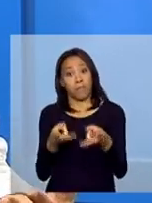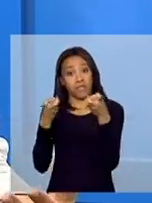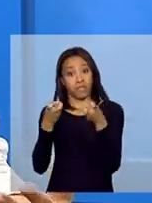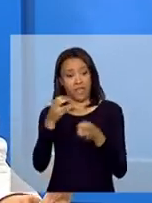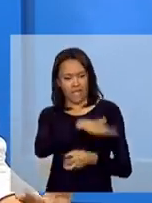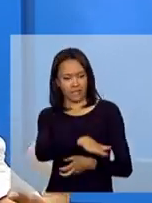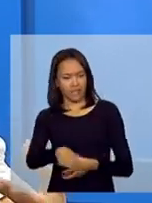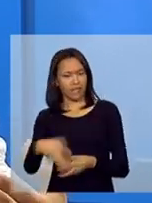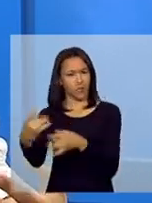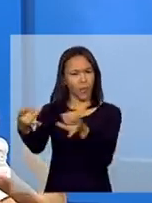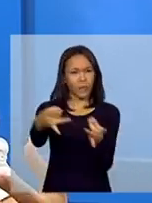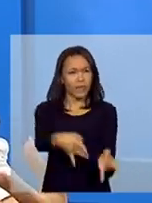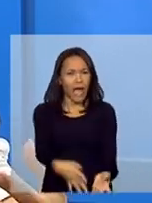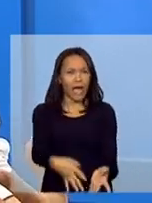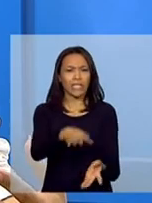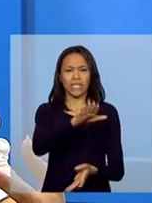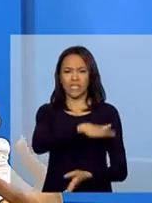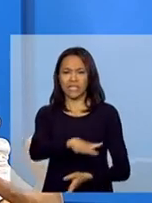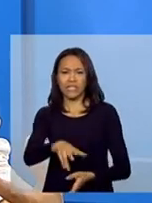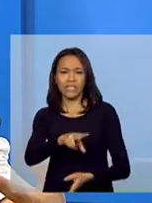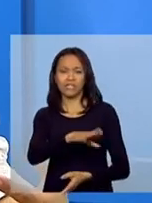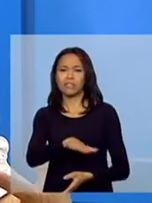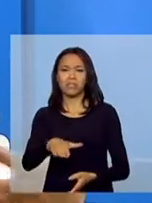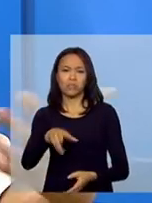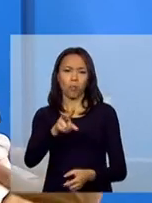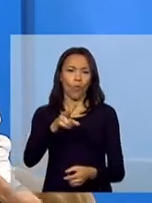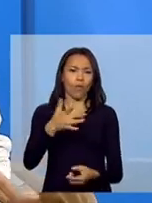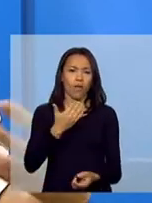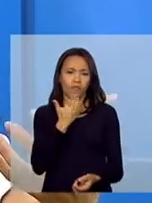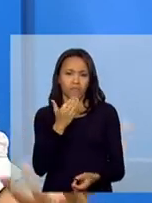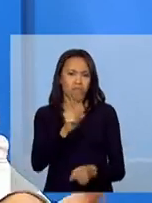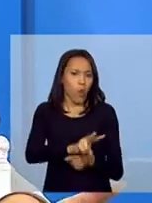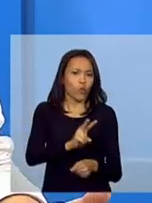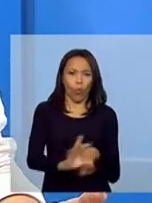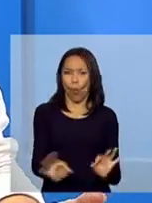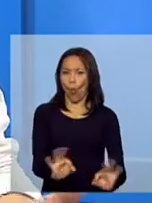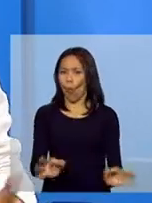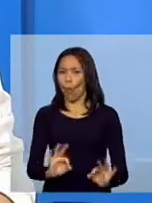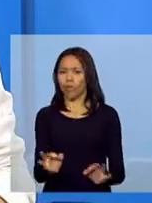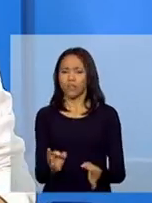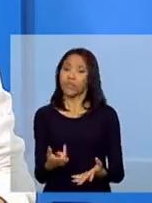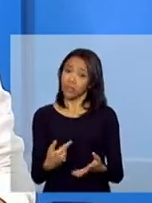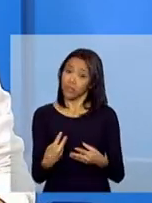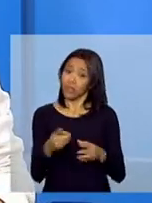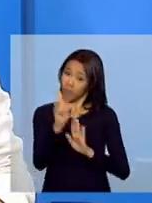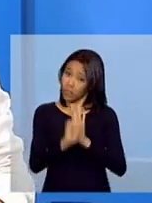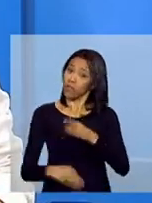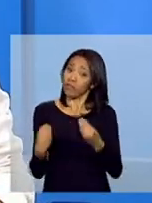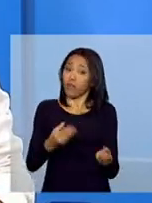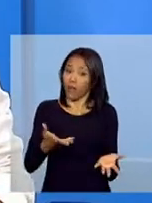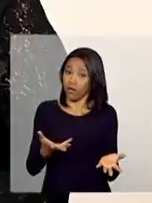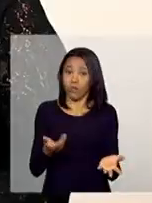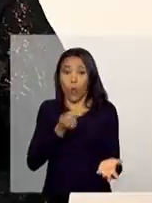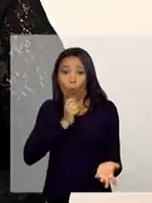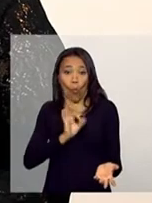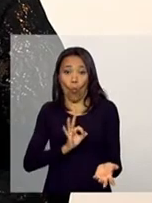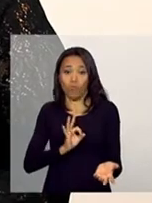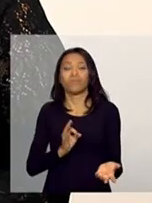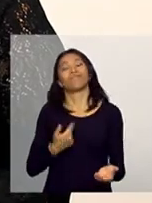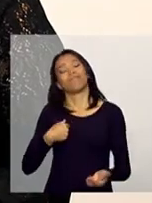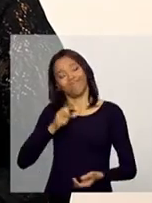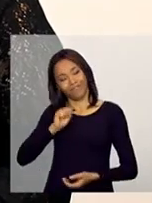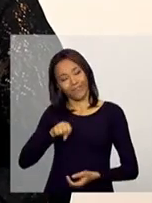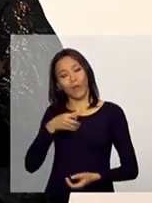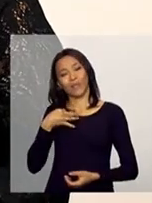abandonadas, estão mal cuidadas, não estão... ou seja, recebendo o que elas deveriam receber? Sim, com certeza.